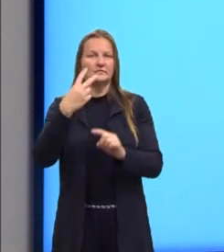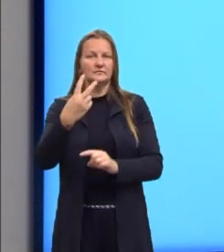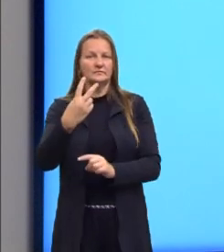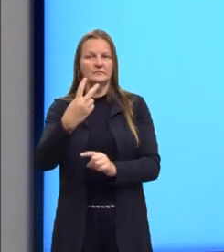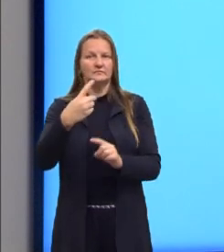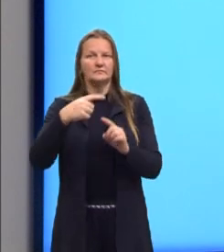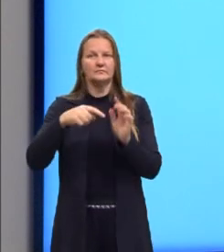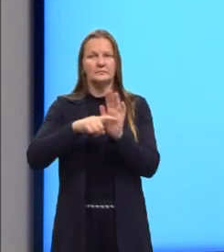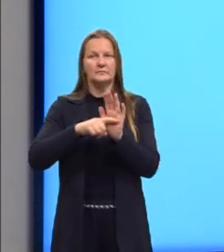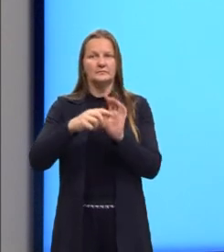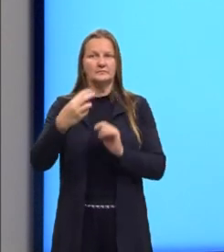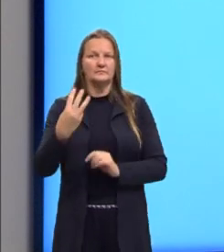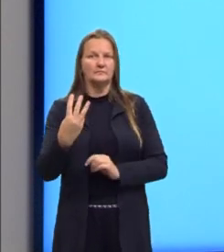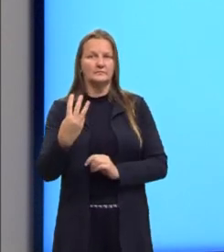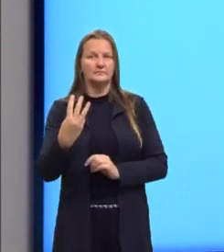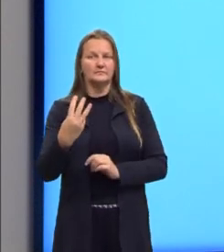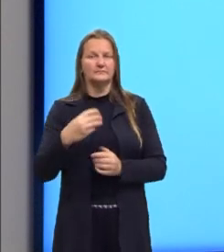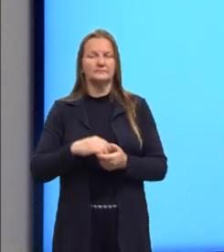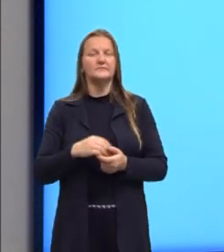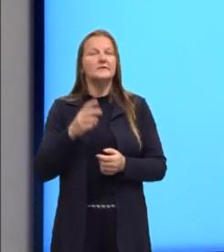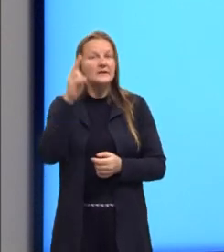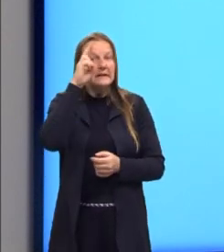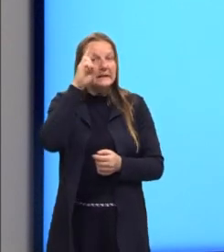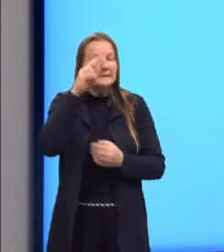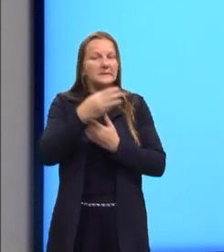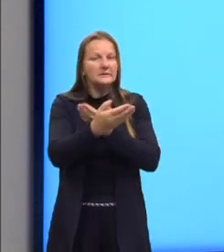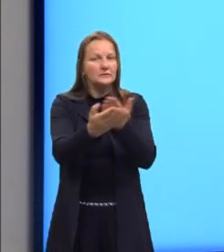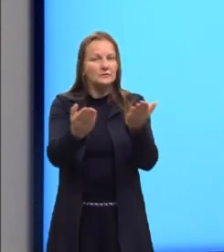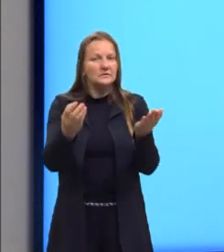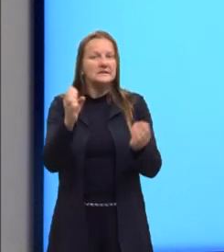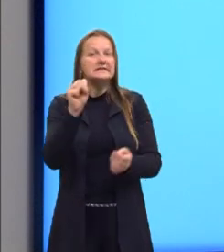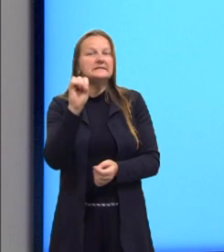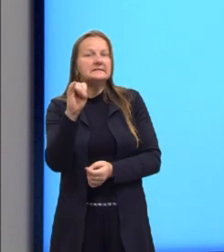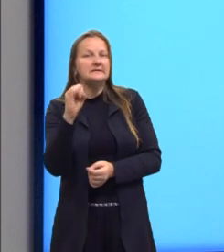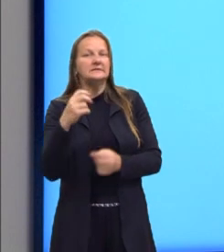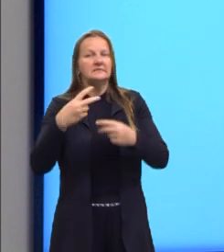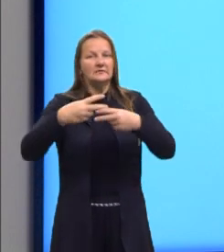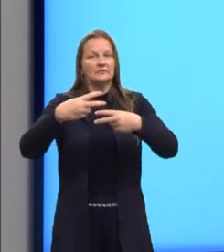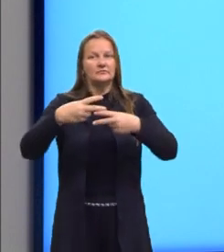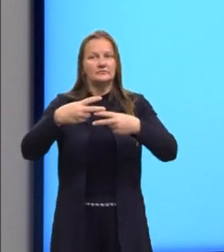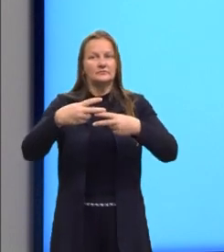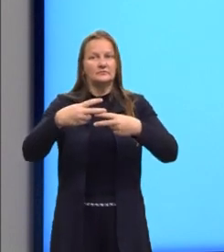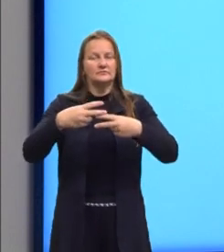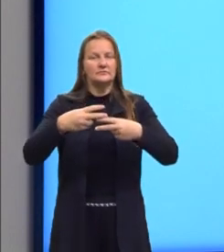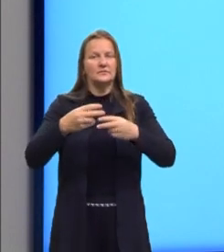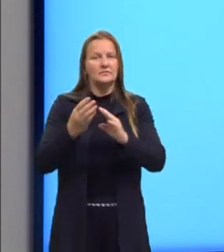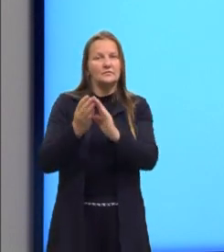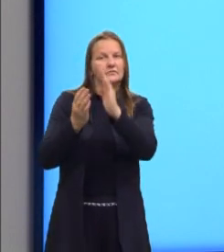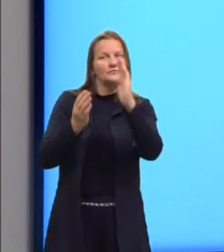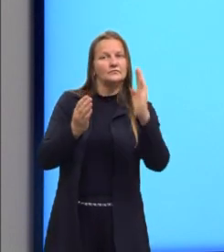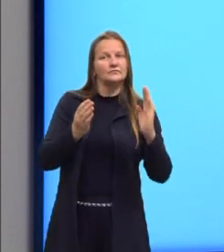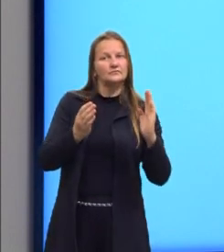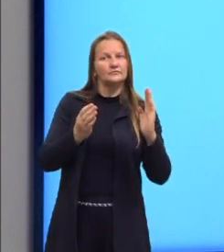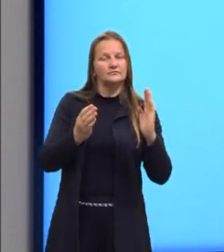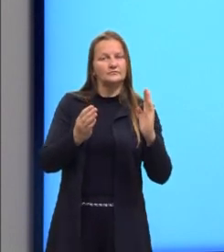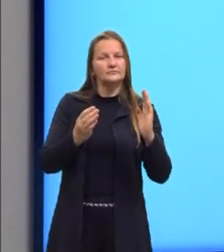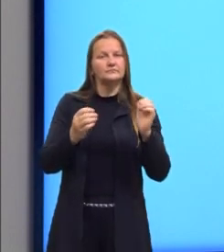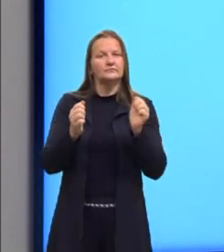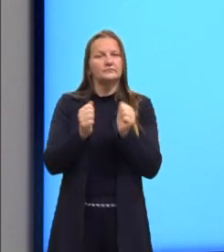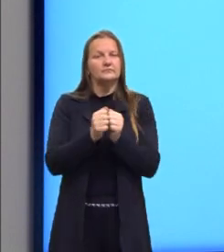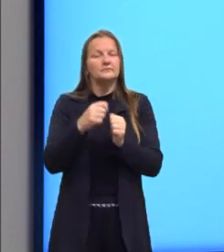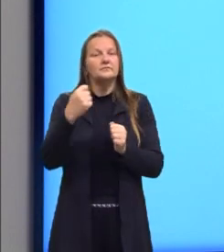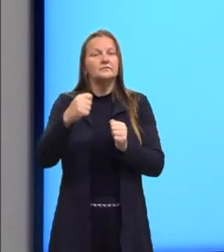menos 3. lembrando sempre que quando nós temos o coeficiente, né? Do lado da nossa variável,